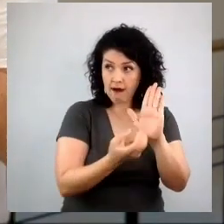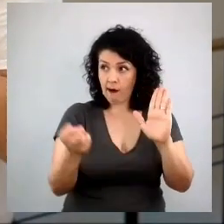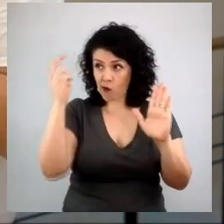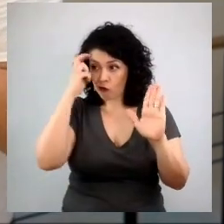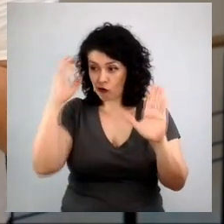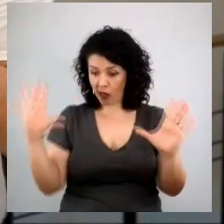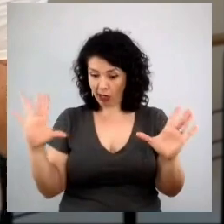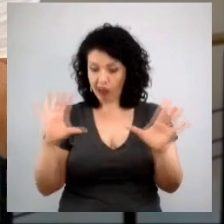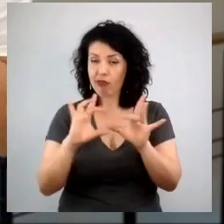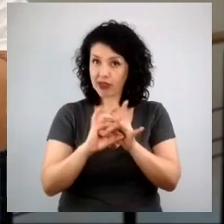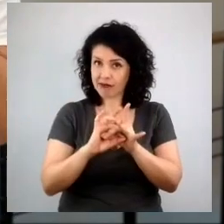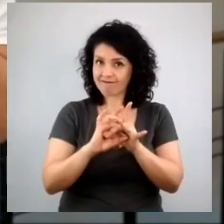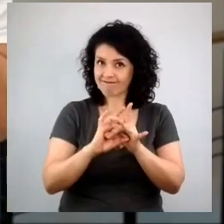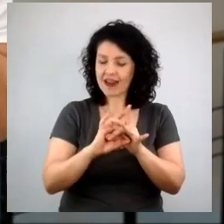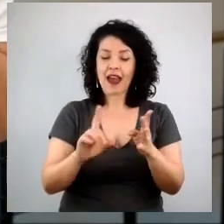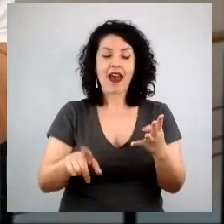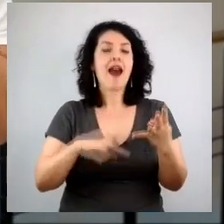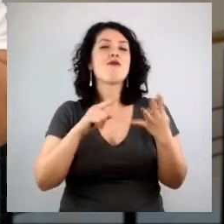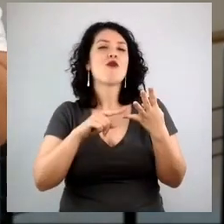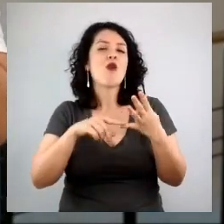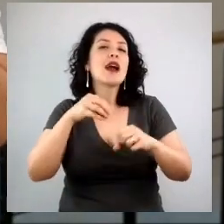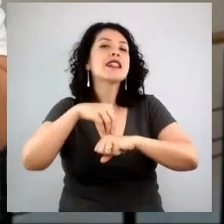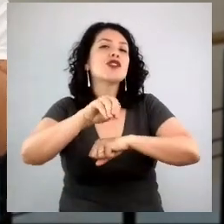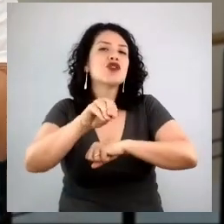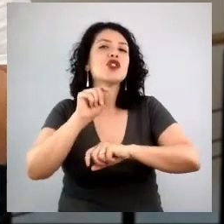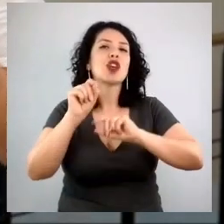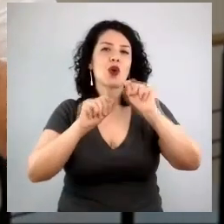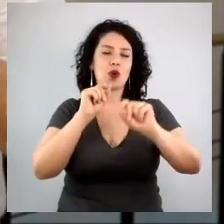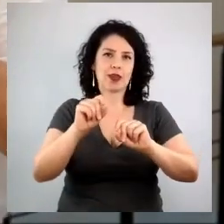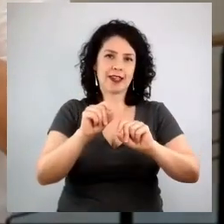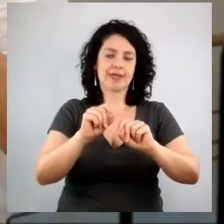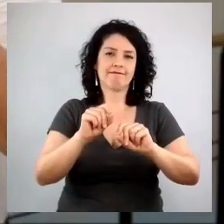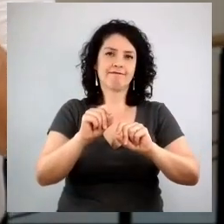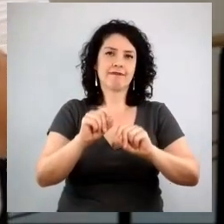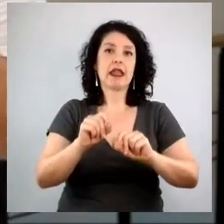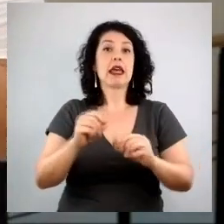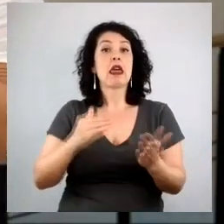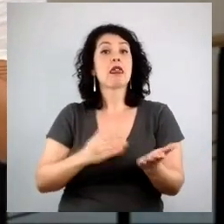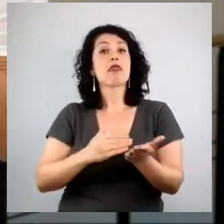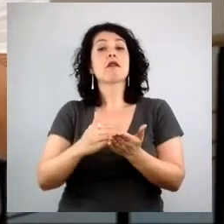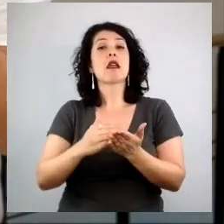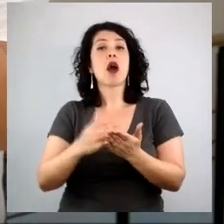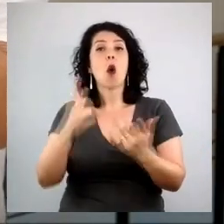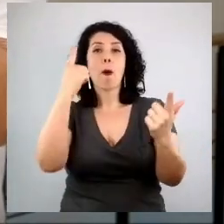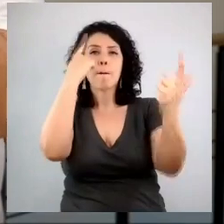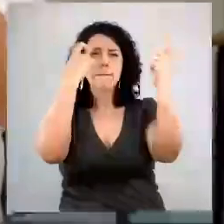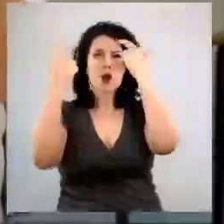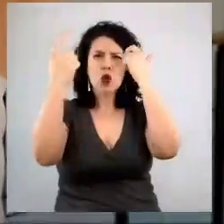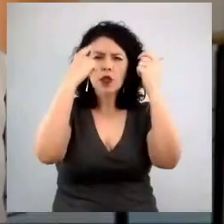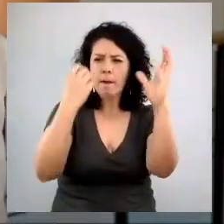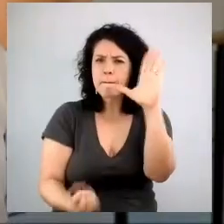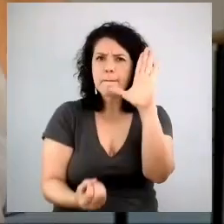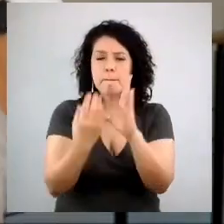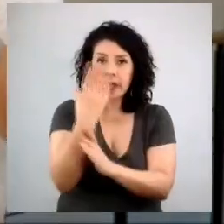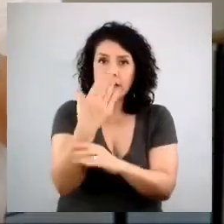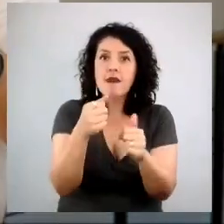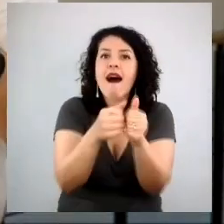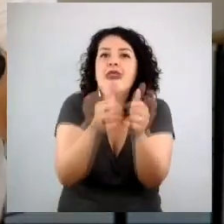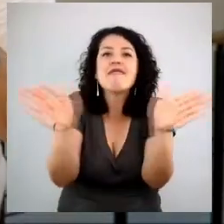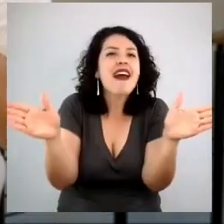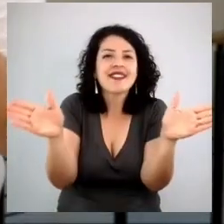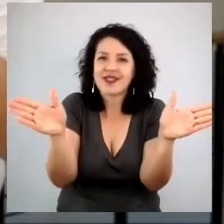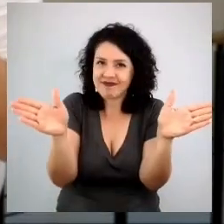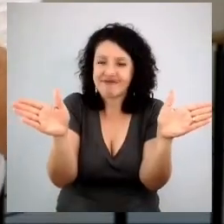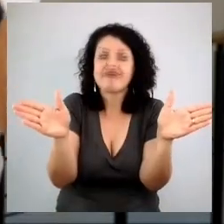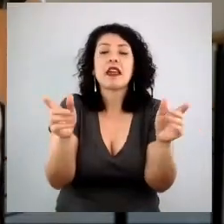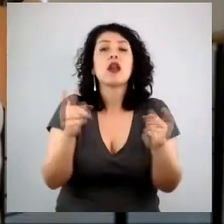quarta dica é realmente abraçar um processo criativo aberto. Porque esses corredores estratégicos,